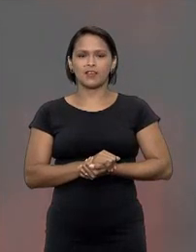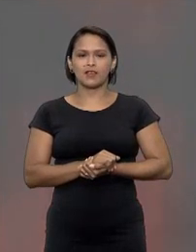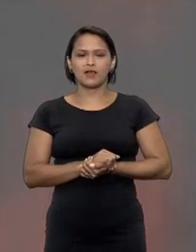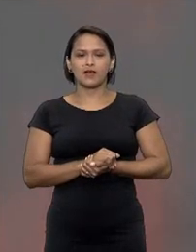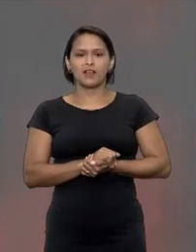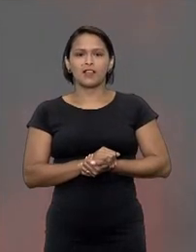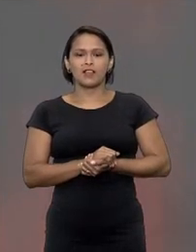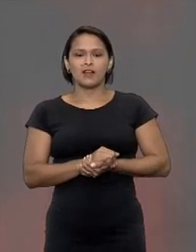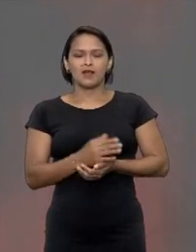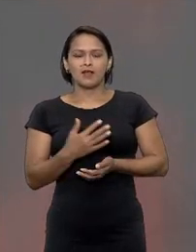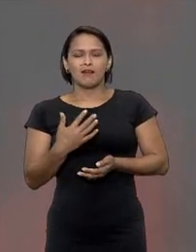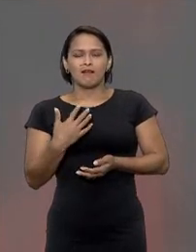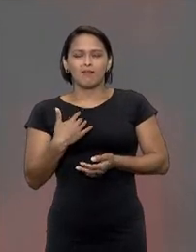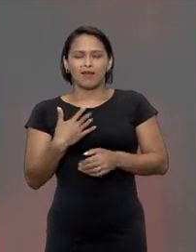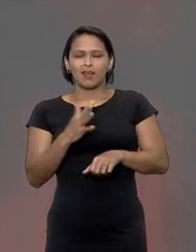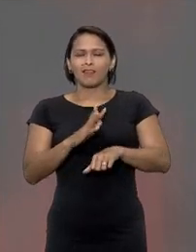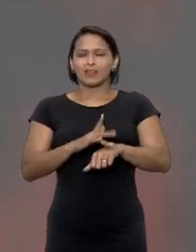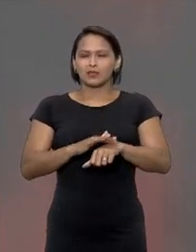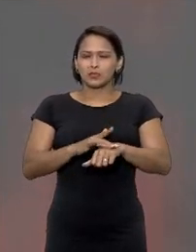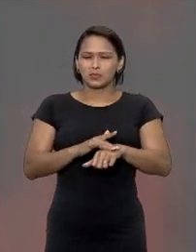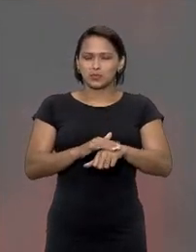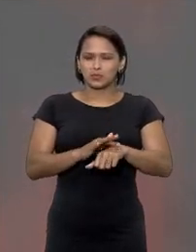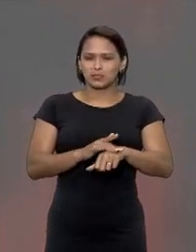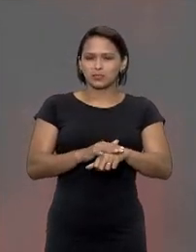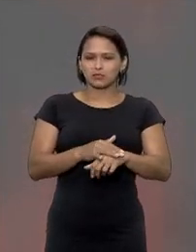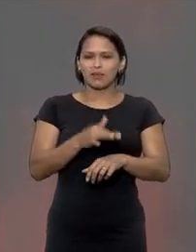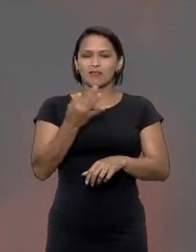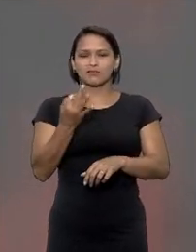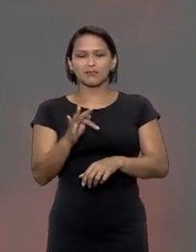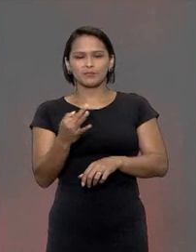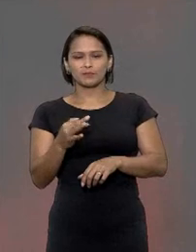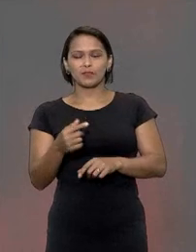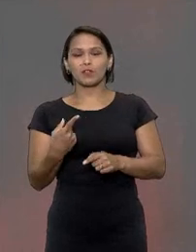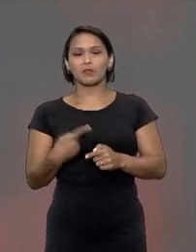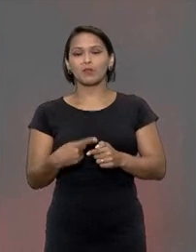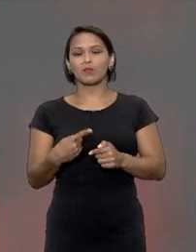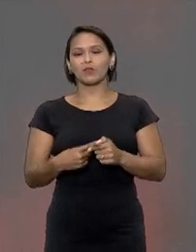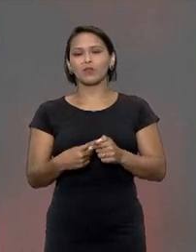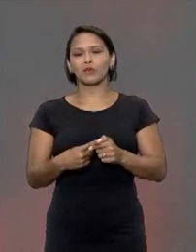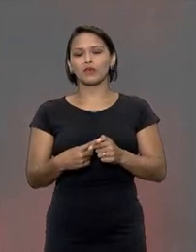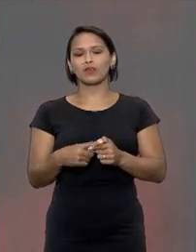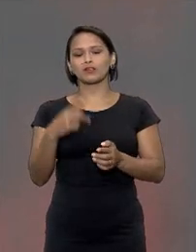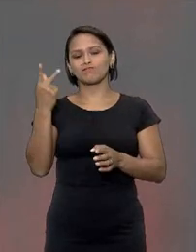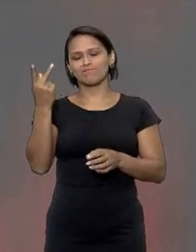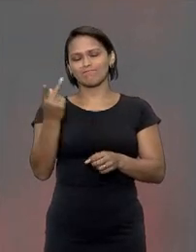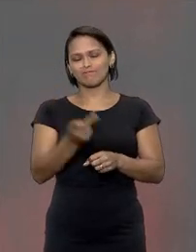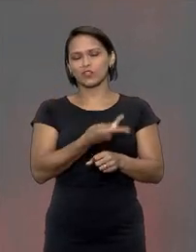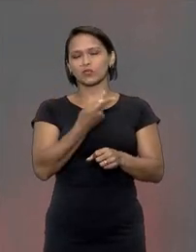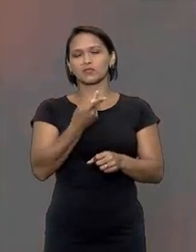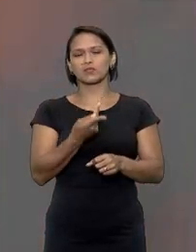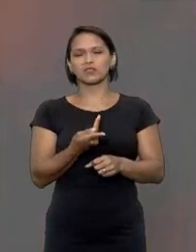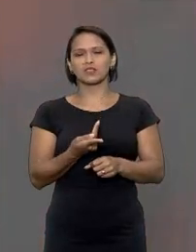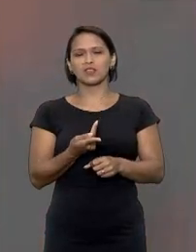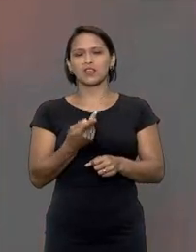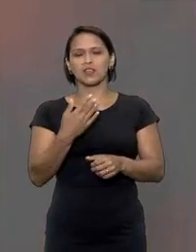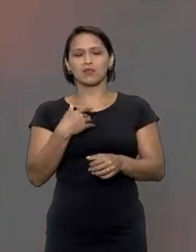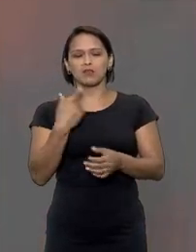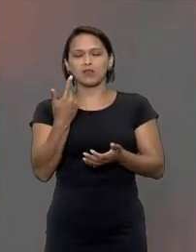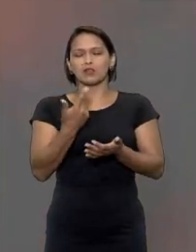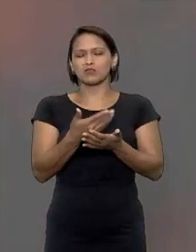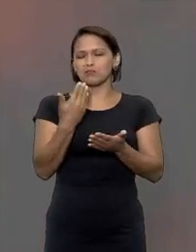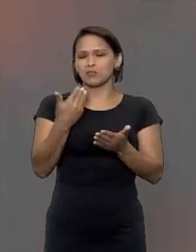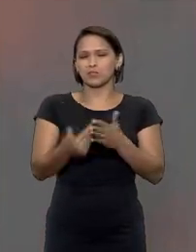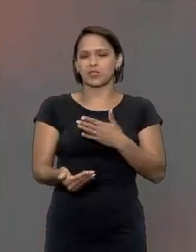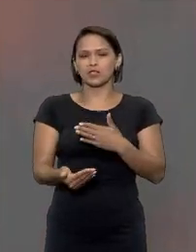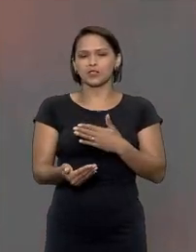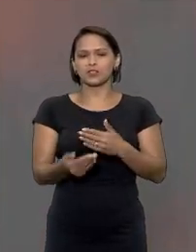deixar marcas porque ele ele conseguiu enganar direitinho nem mesmo para a minha